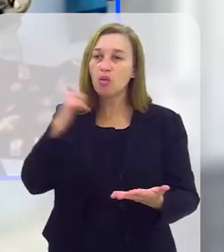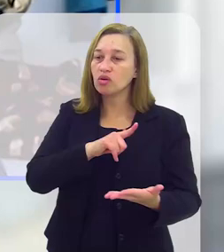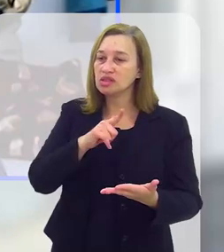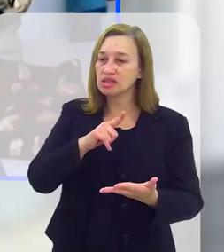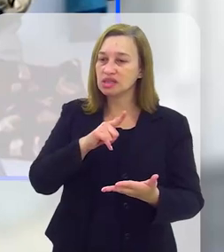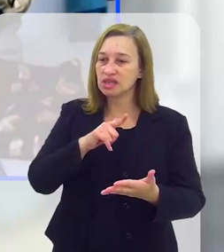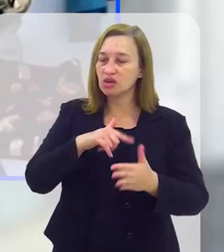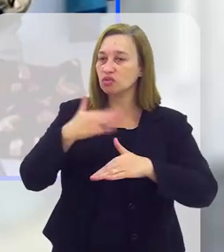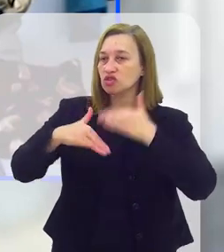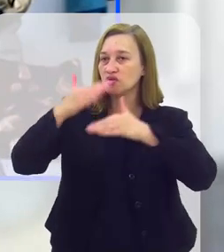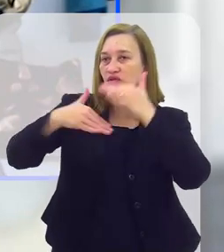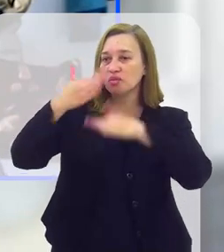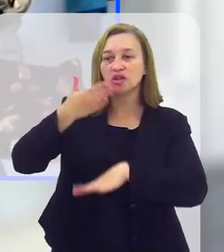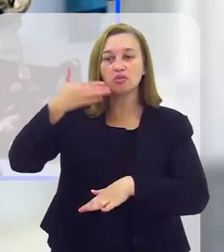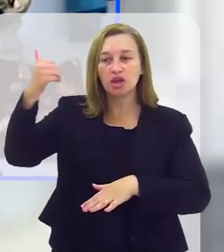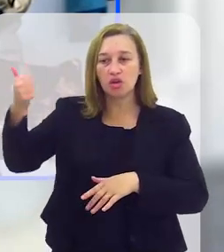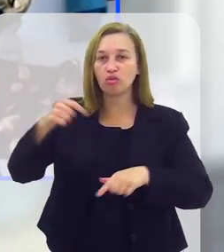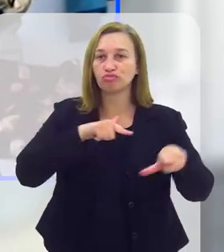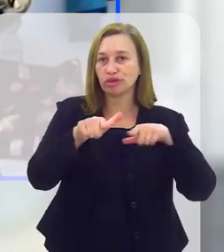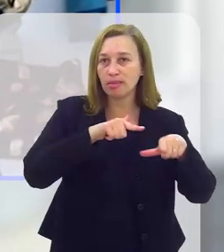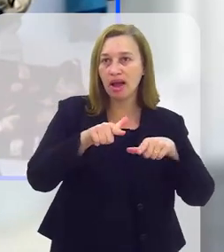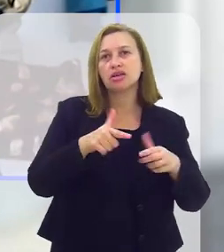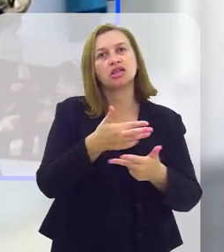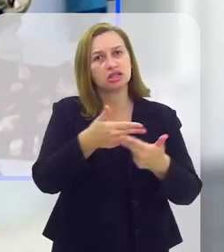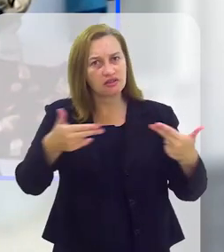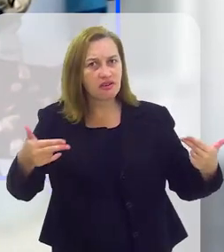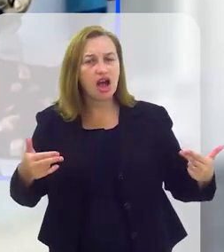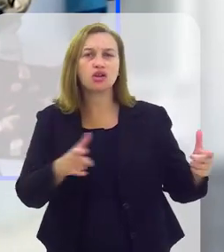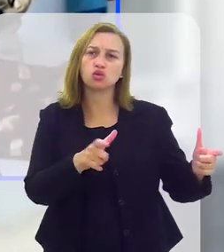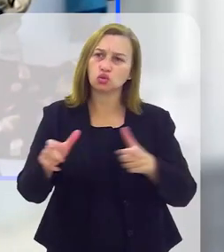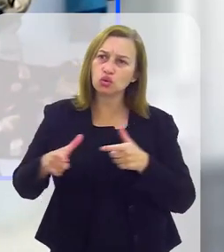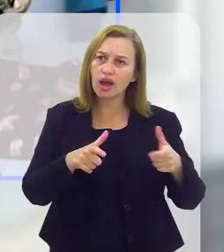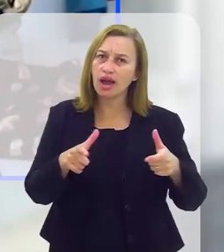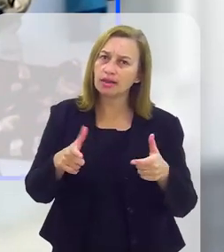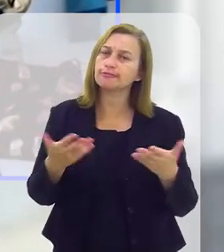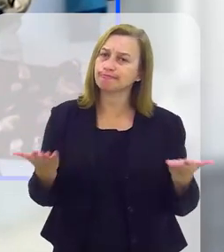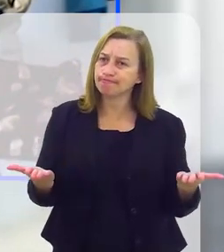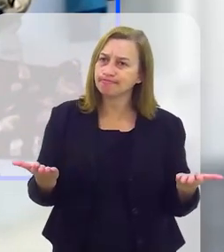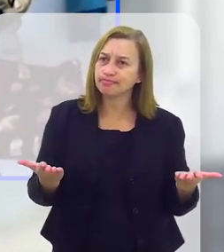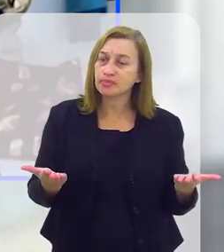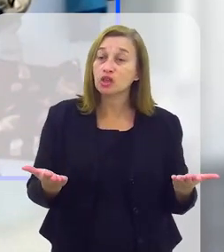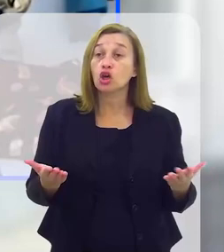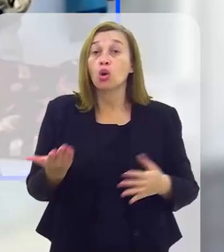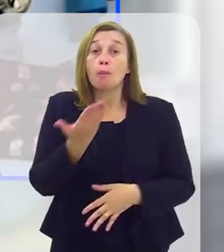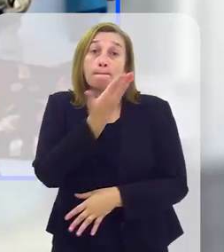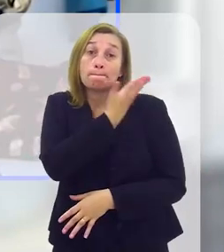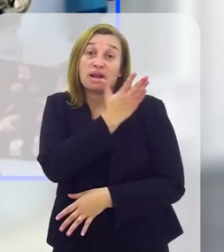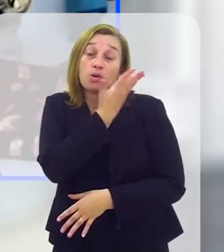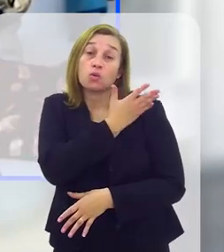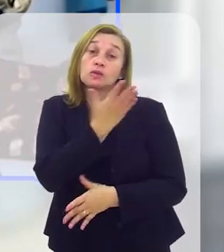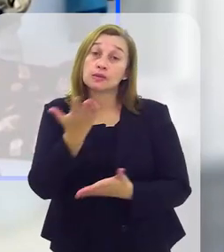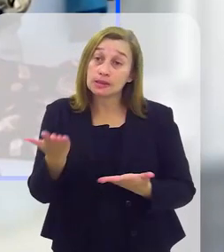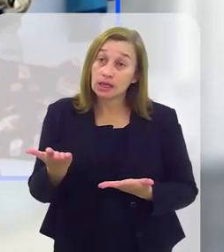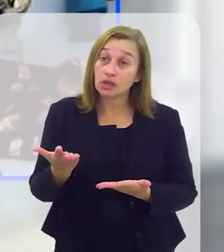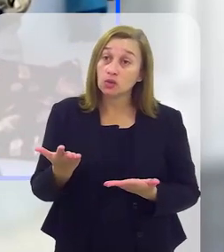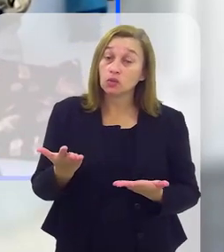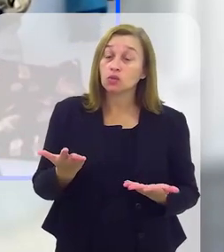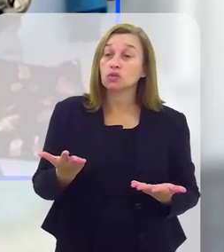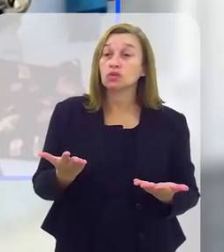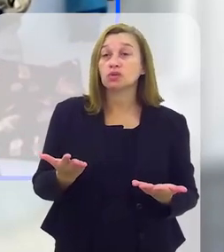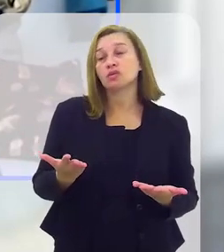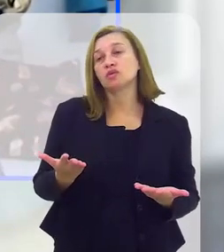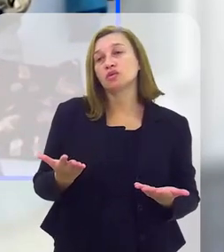para conseguir uma promoção. Lamentavelmente, isso existe em todos os lugares, apenas